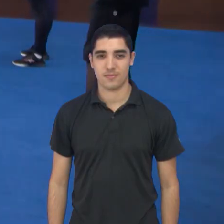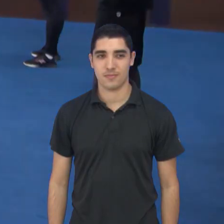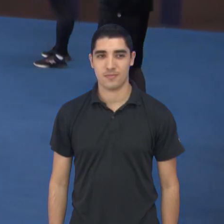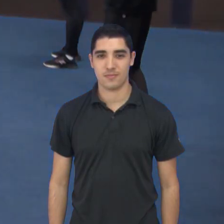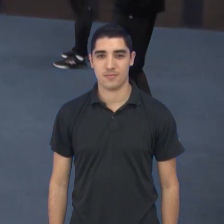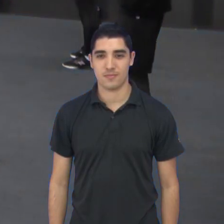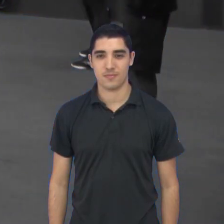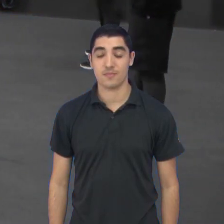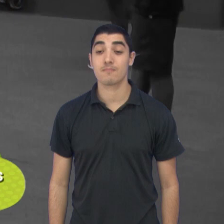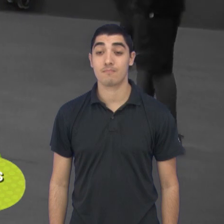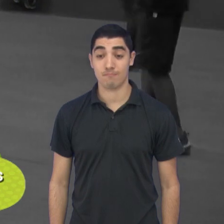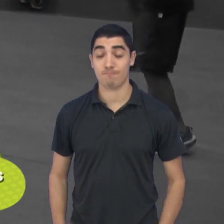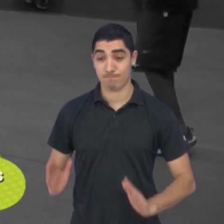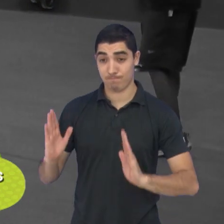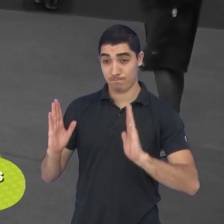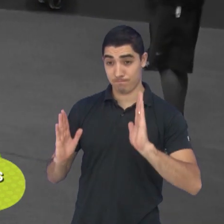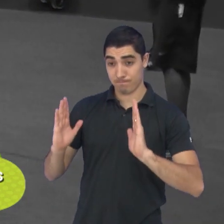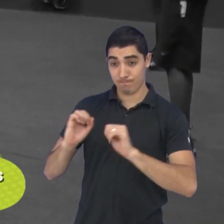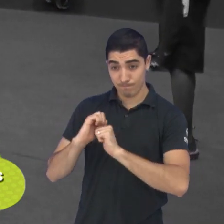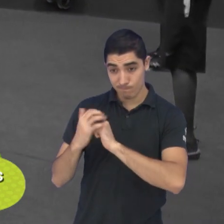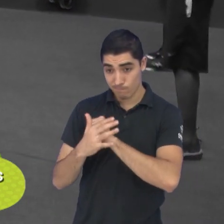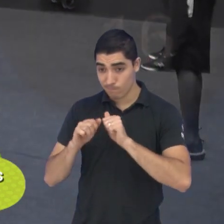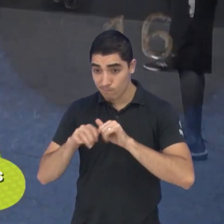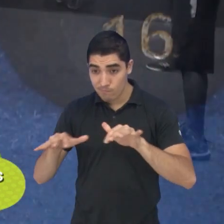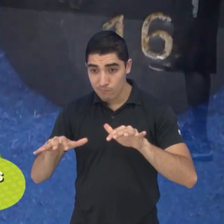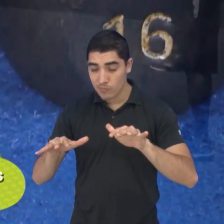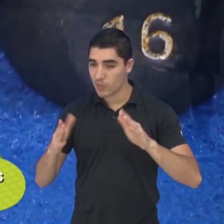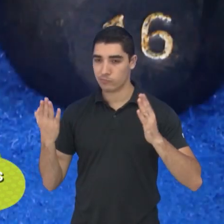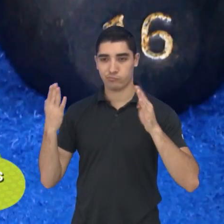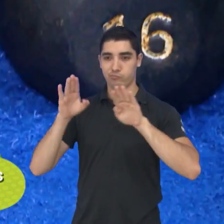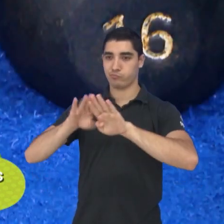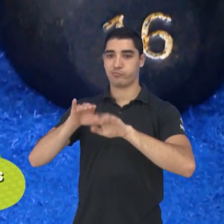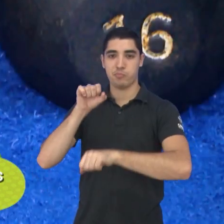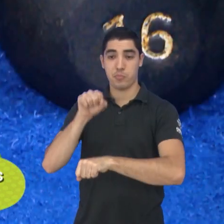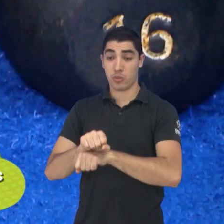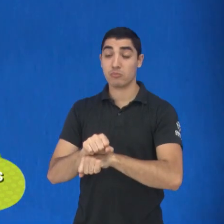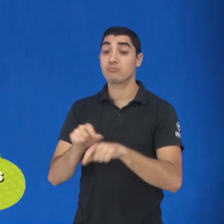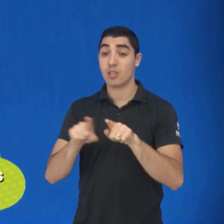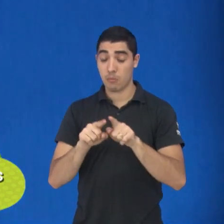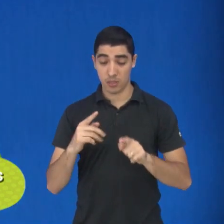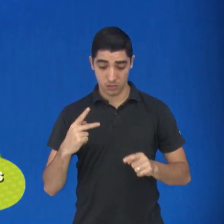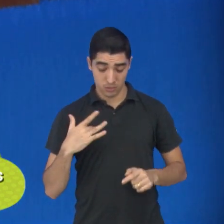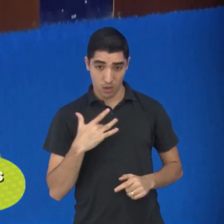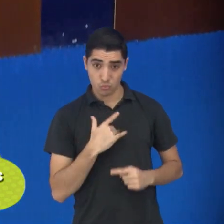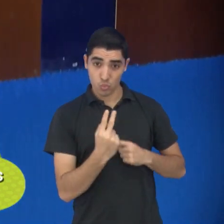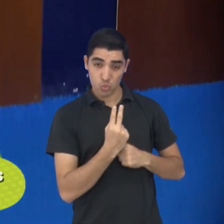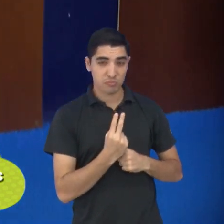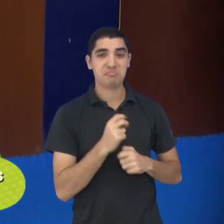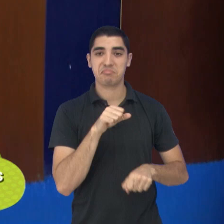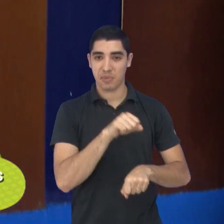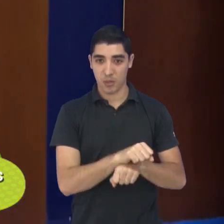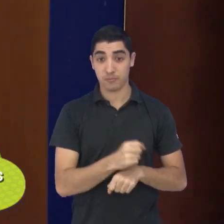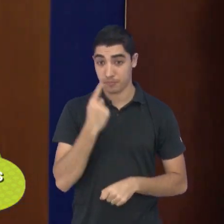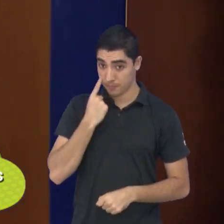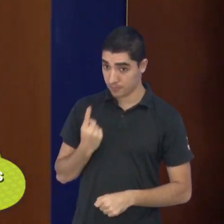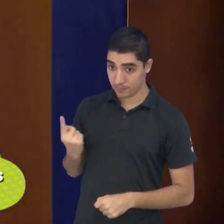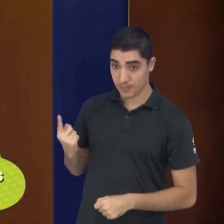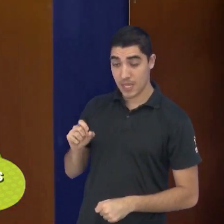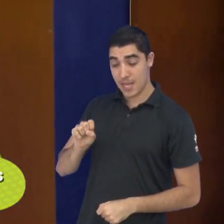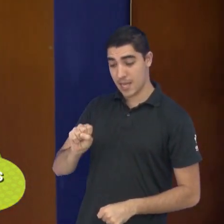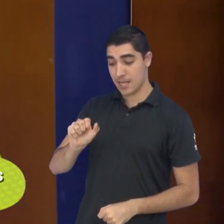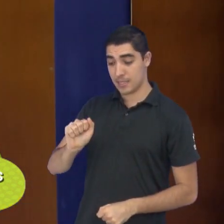Na pandemia, tudo parou, inclusive os cuidados com a saúde. A Sandra não